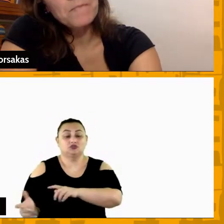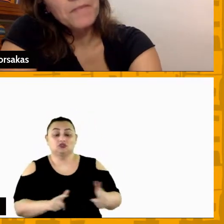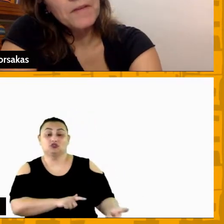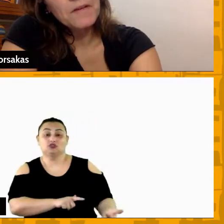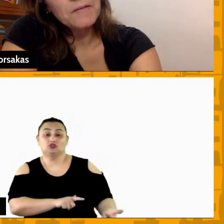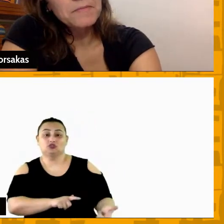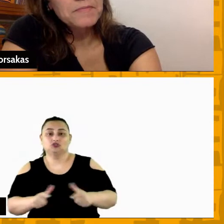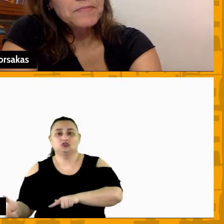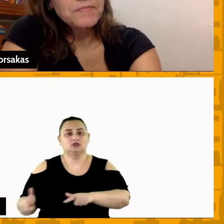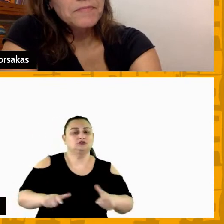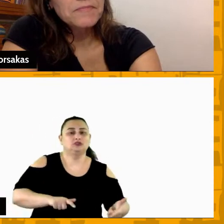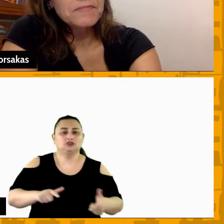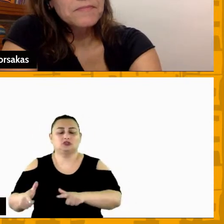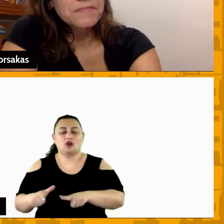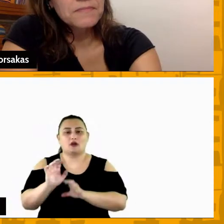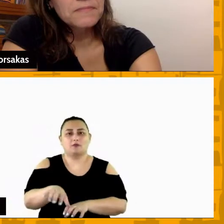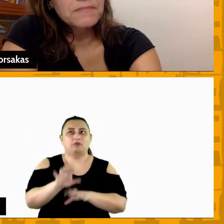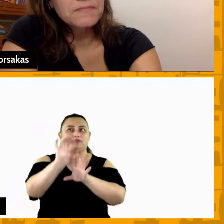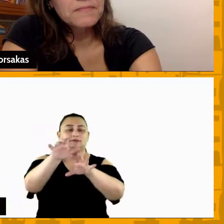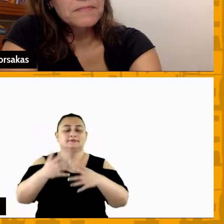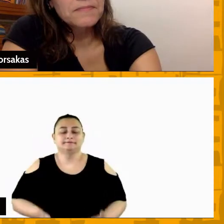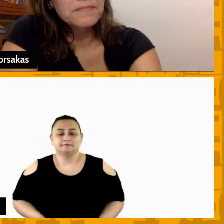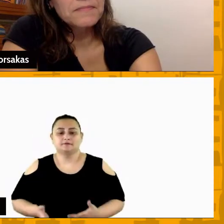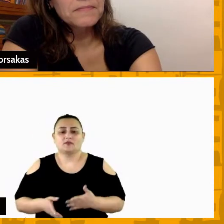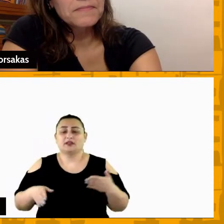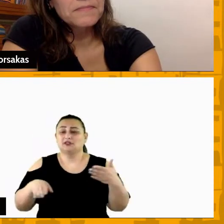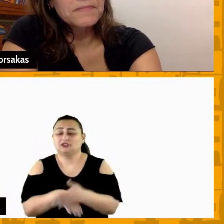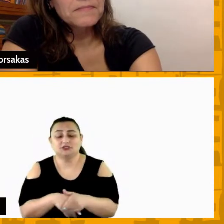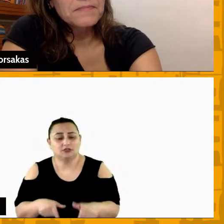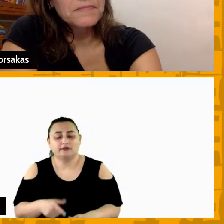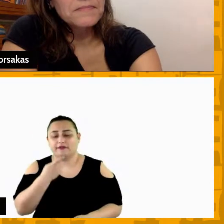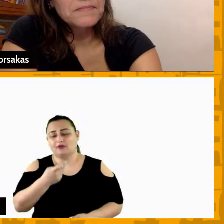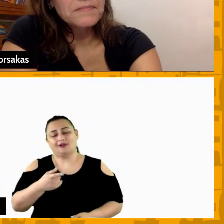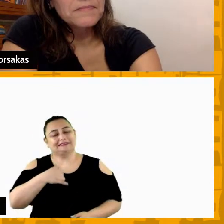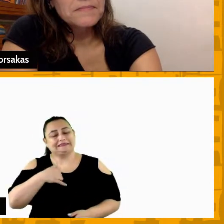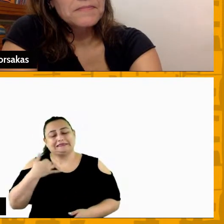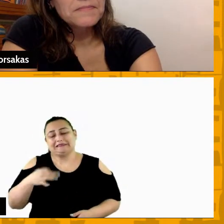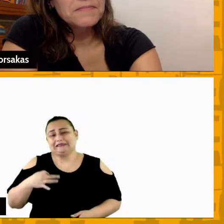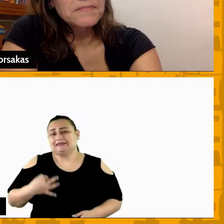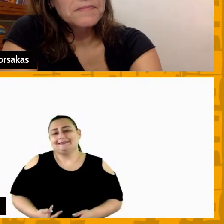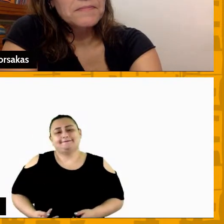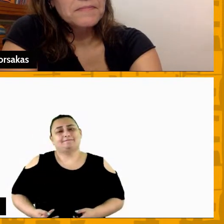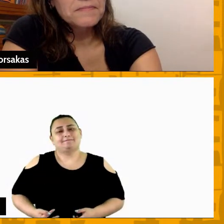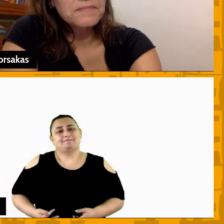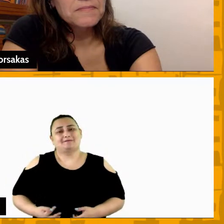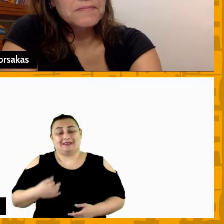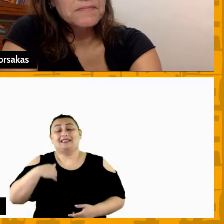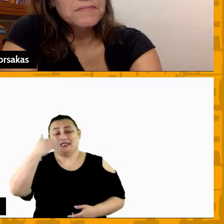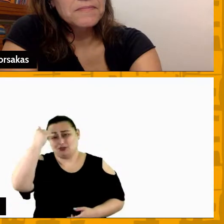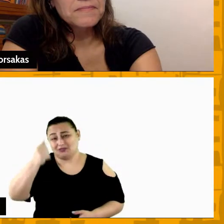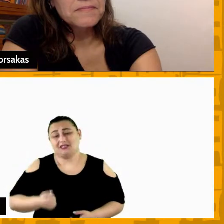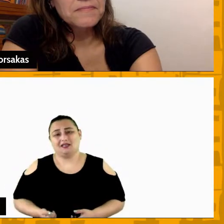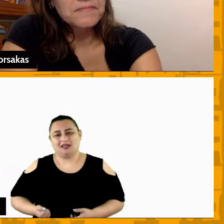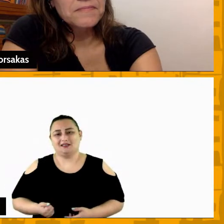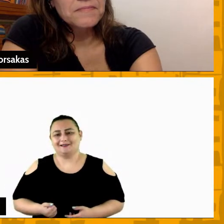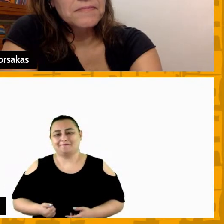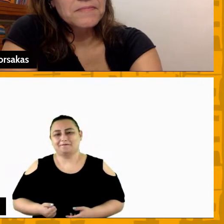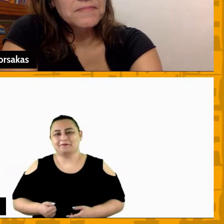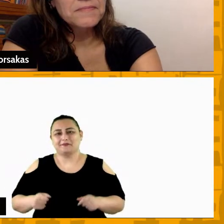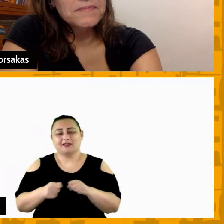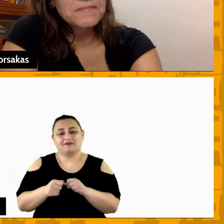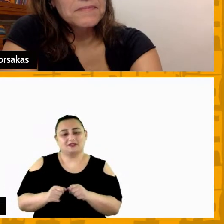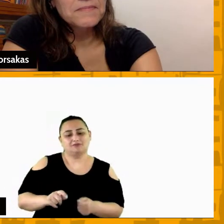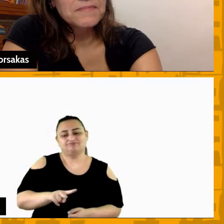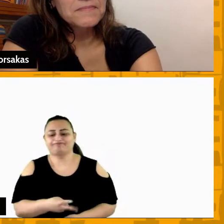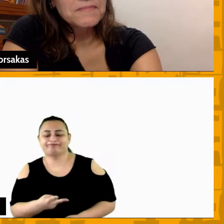troca e ele faz a defesa boa ele chegou e falou Pablo cara eu sei que é o melhor para o time fazer troca